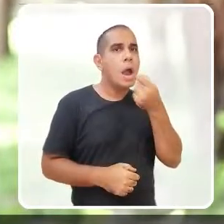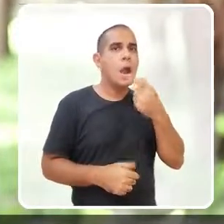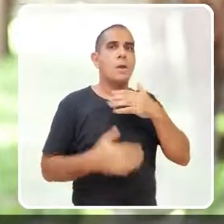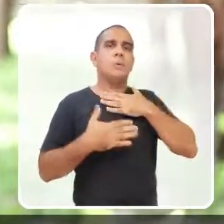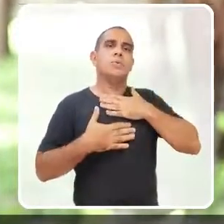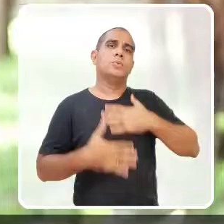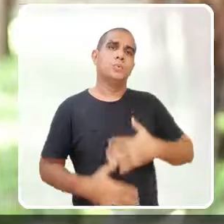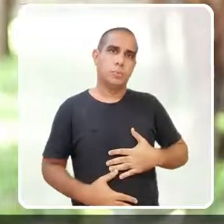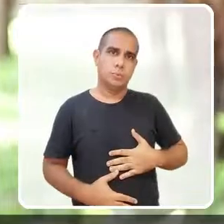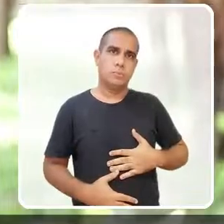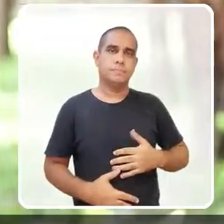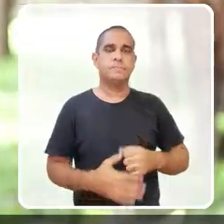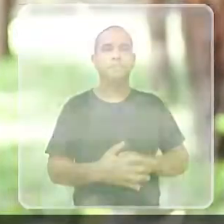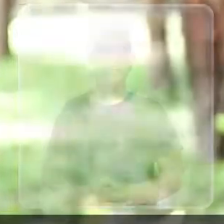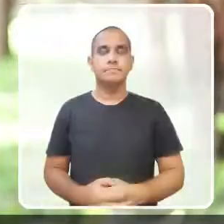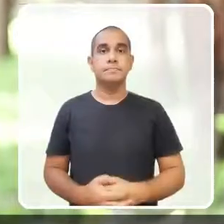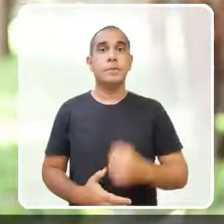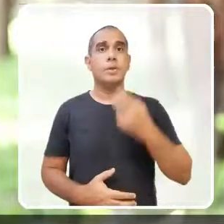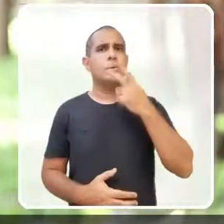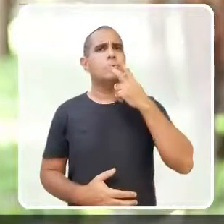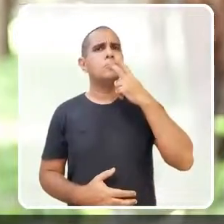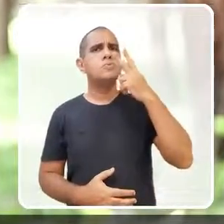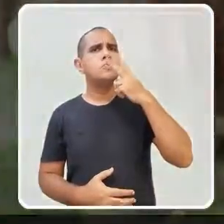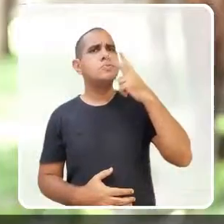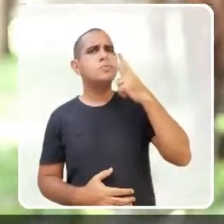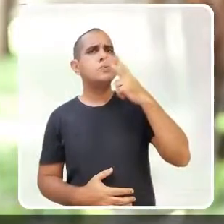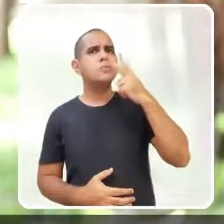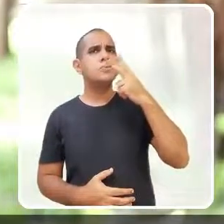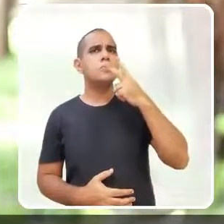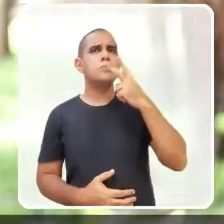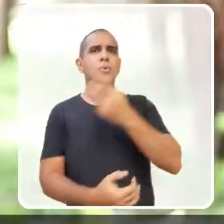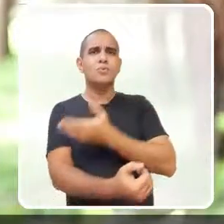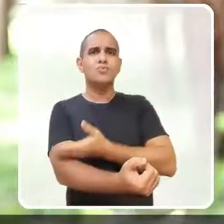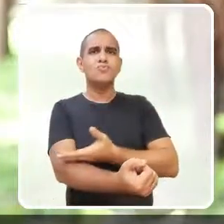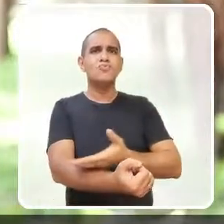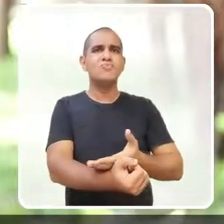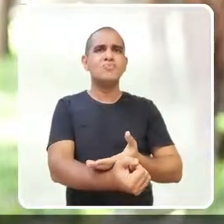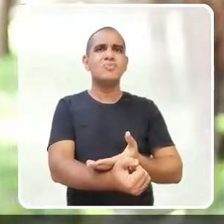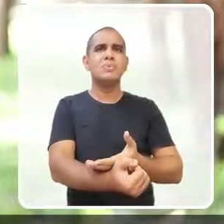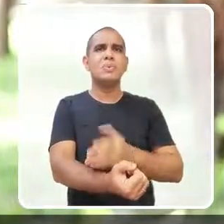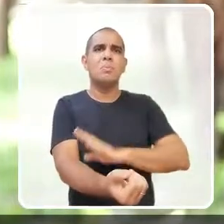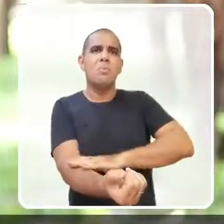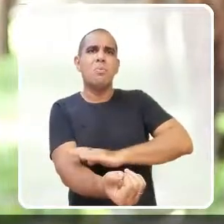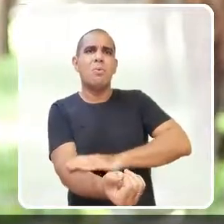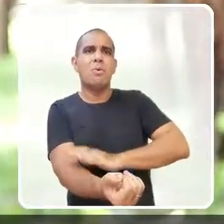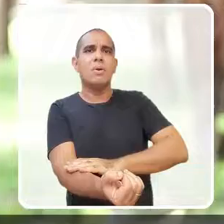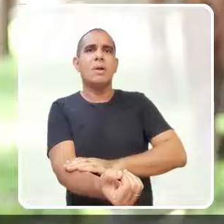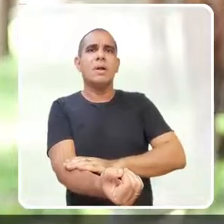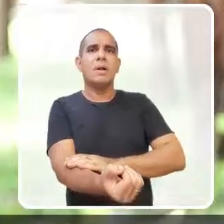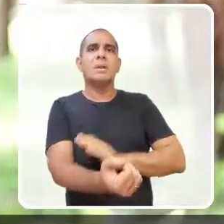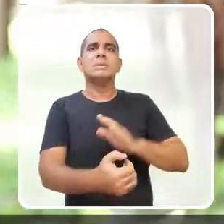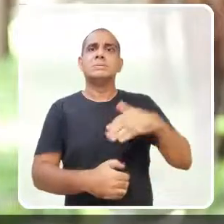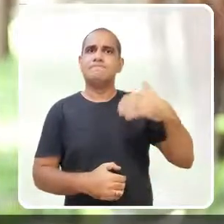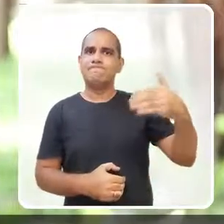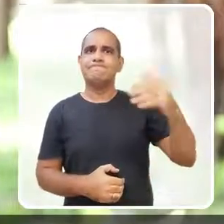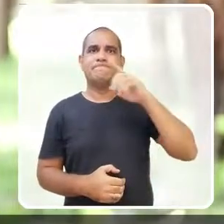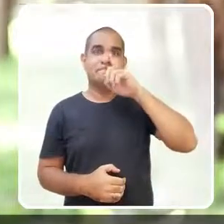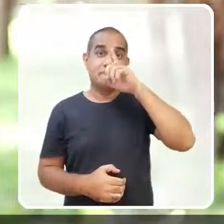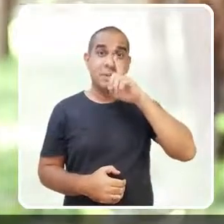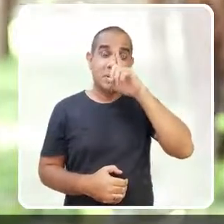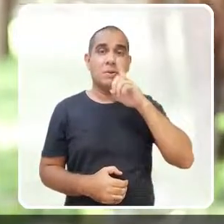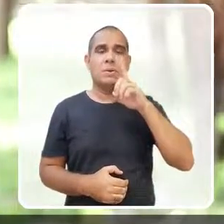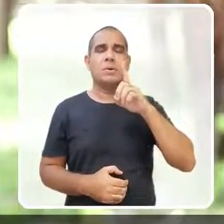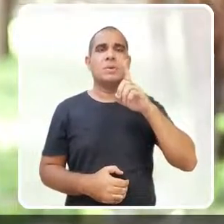para aliviar a síndrome de abstinência dele. O tabagismo é o principal fator de risco para as doenças